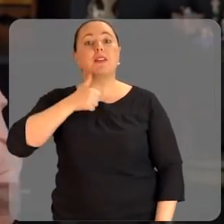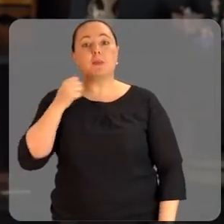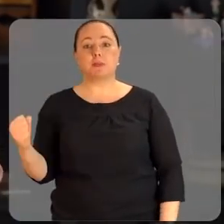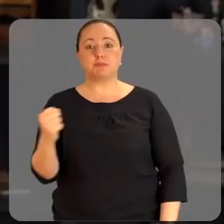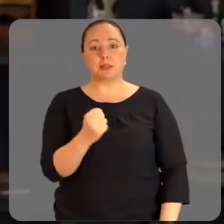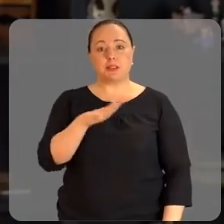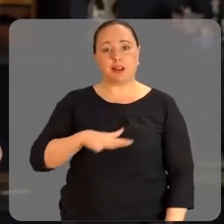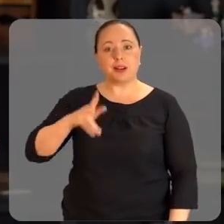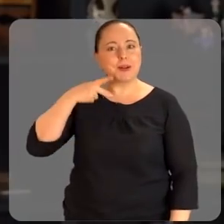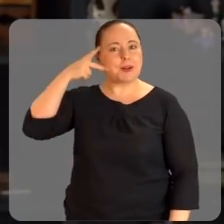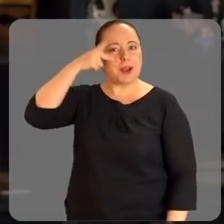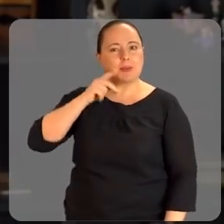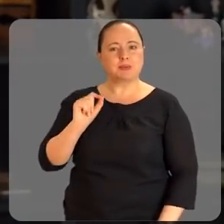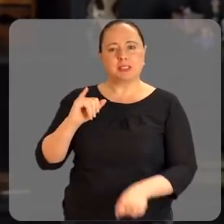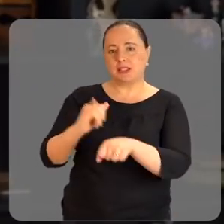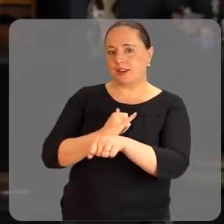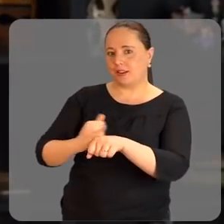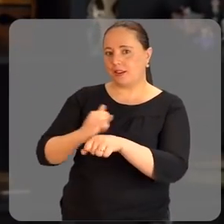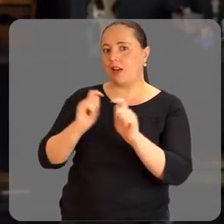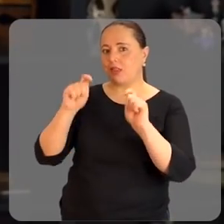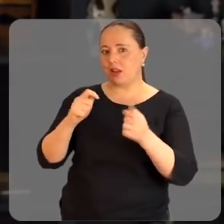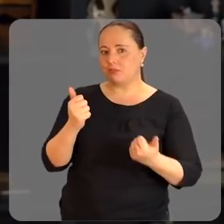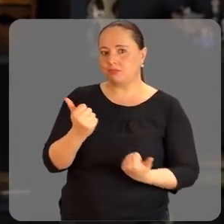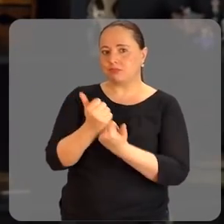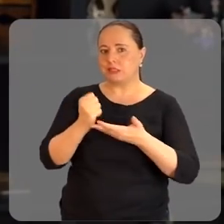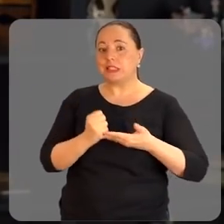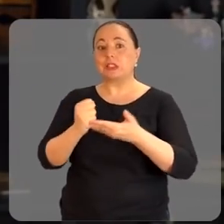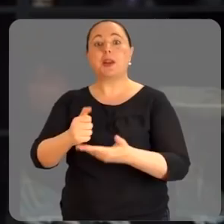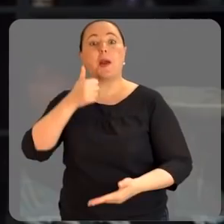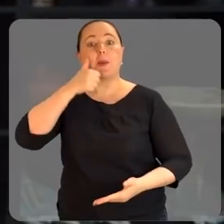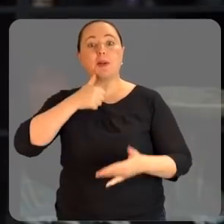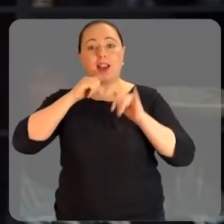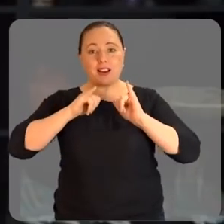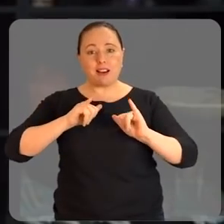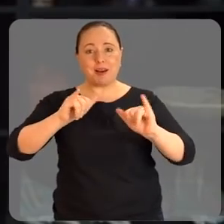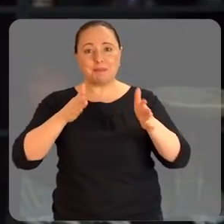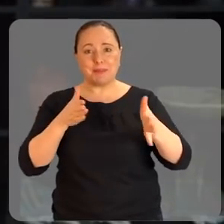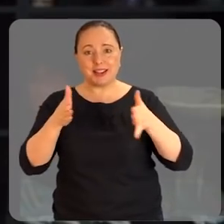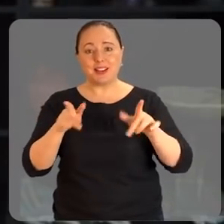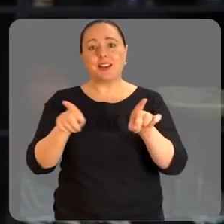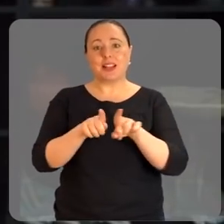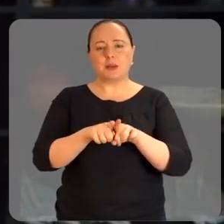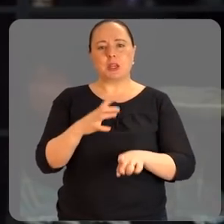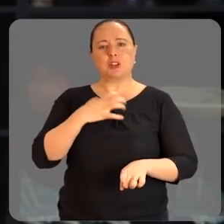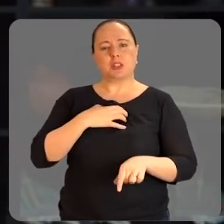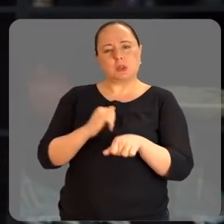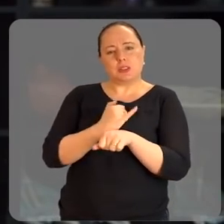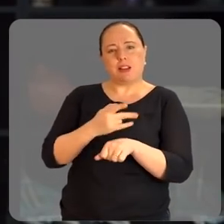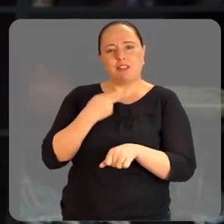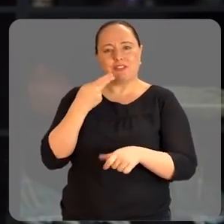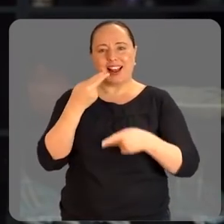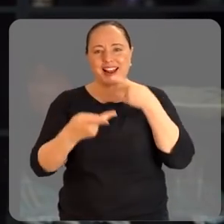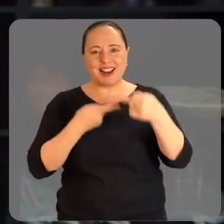mulheres na política com ferramentas que possam auxiliá-las na campanha, na forma de falar com as